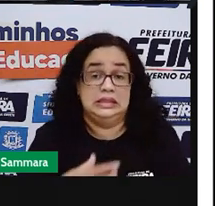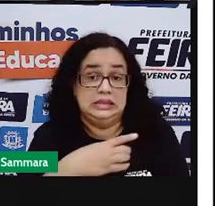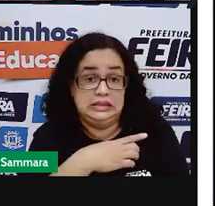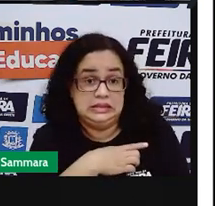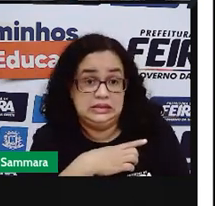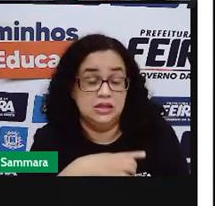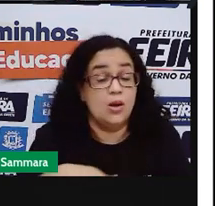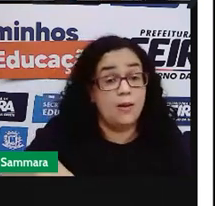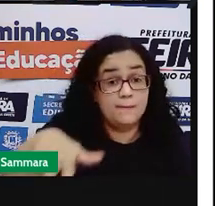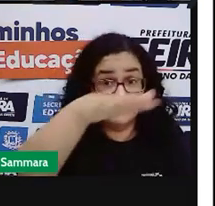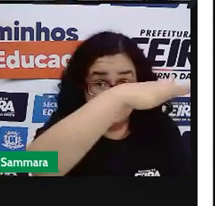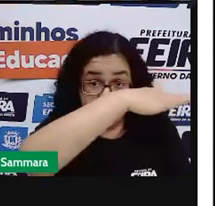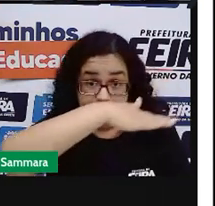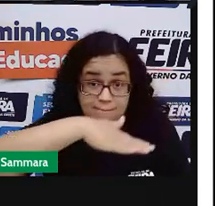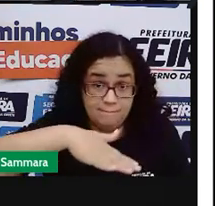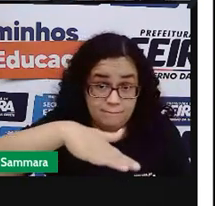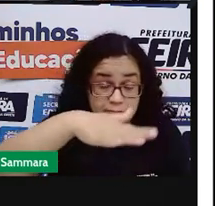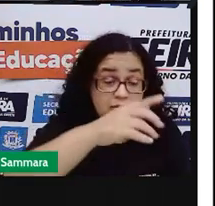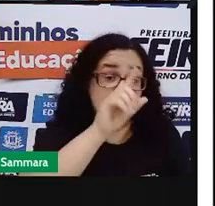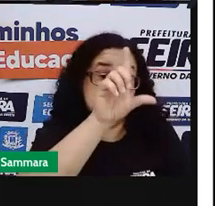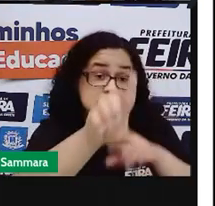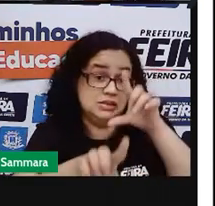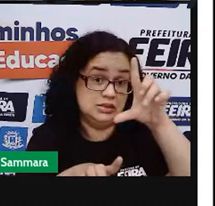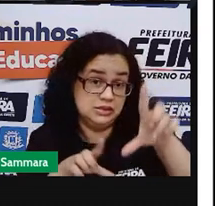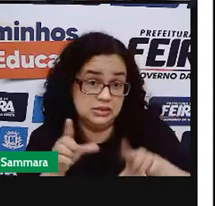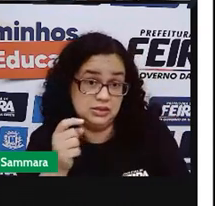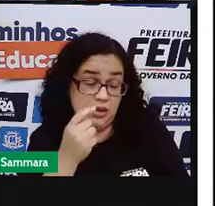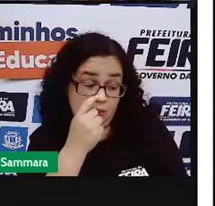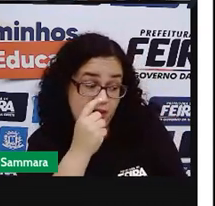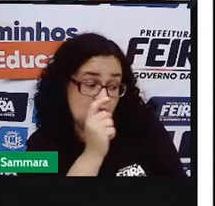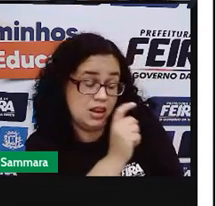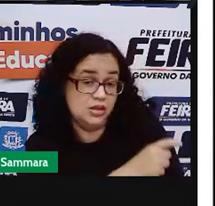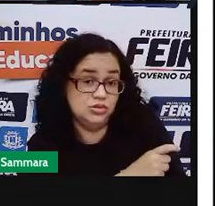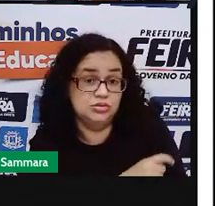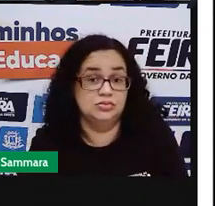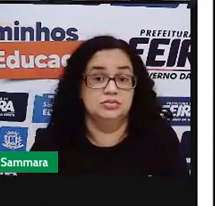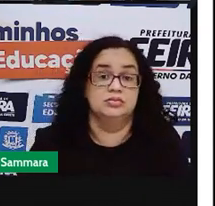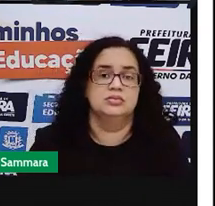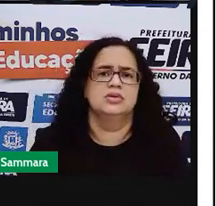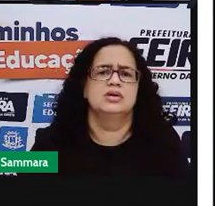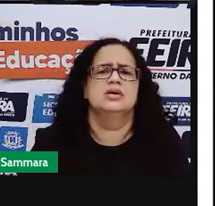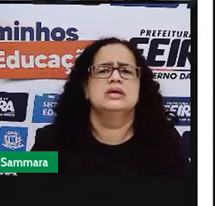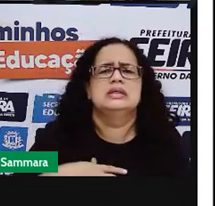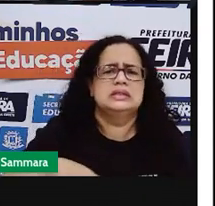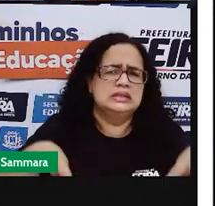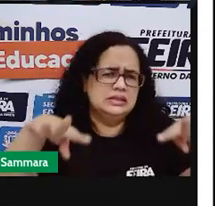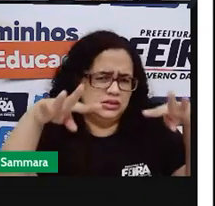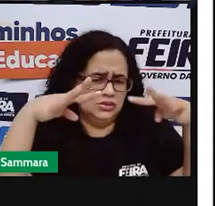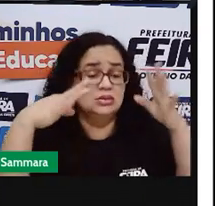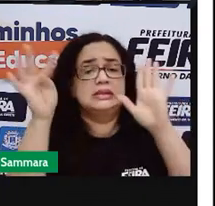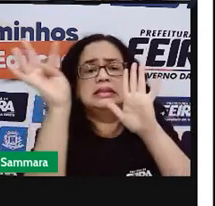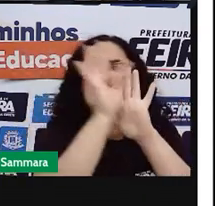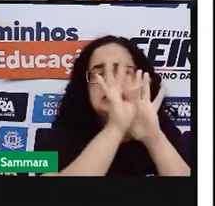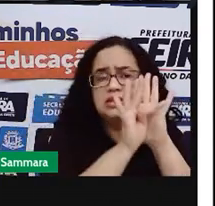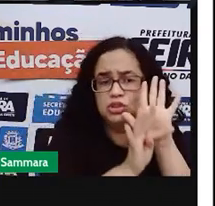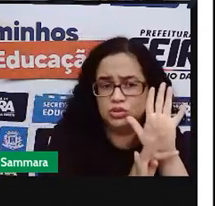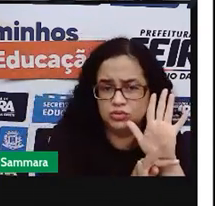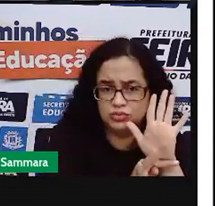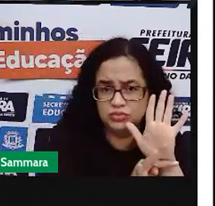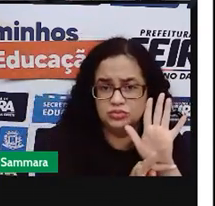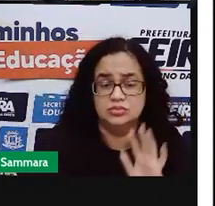É convencer o público sobre a coleta seletiva. O que é que mais chama a atenção nesse texto?